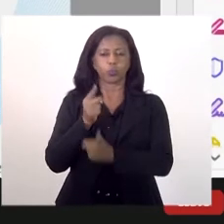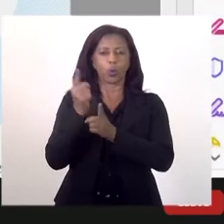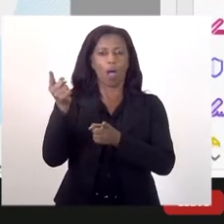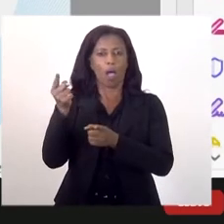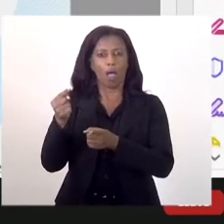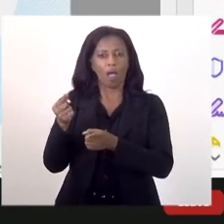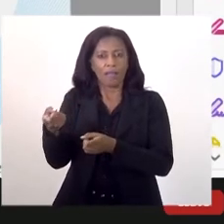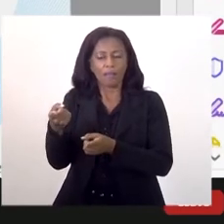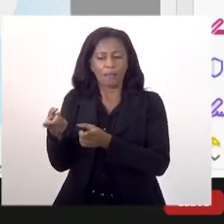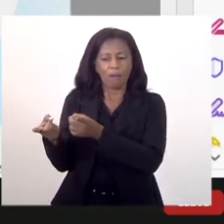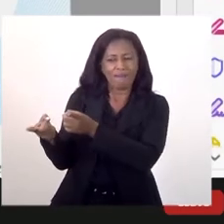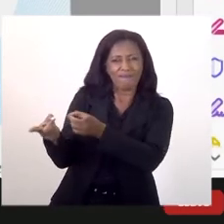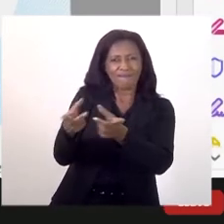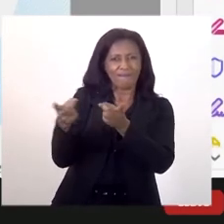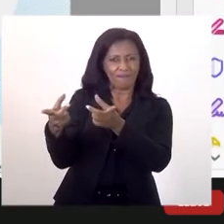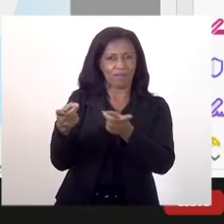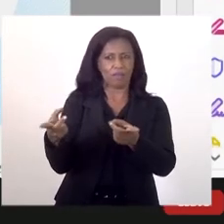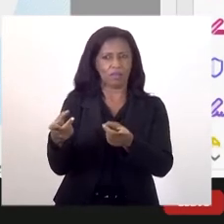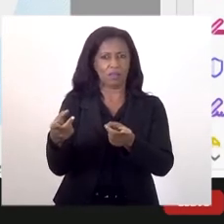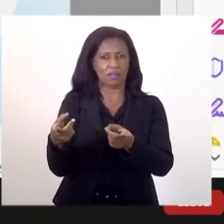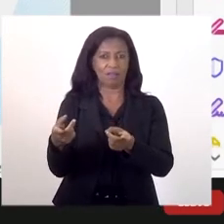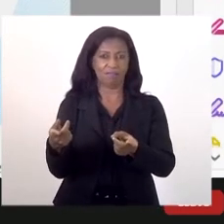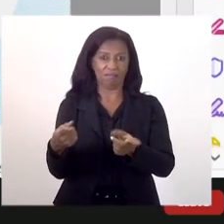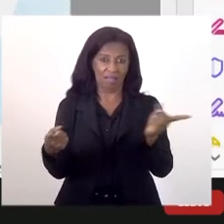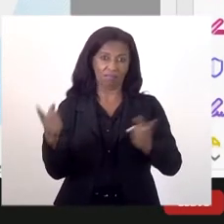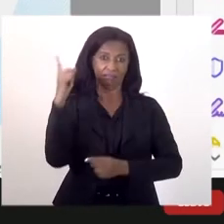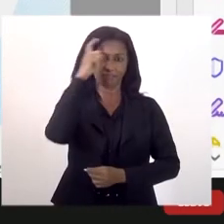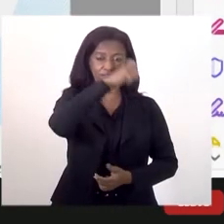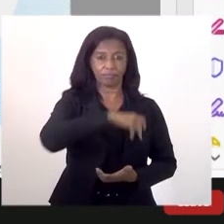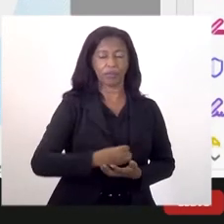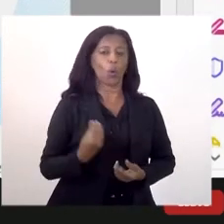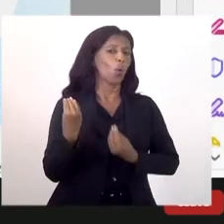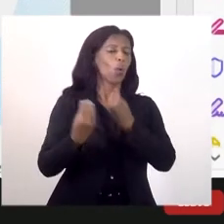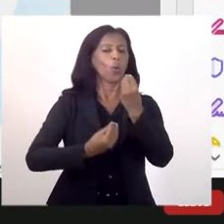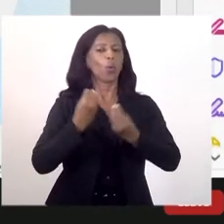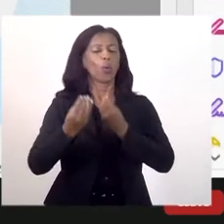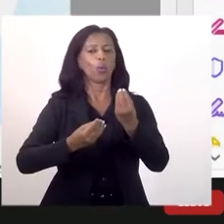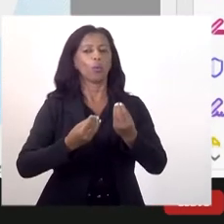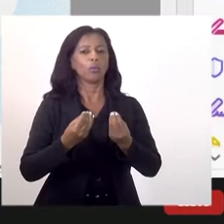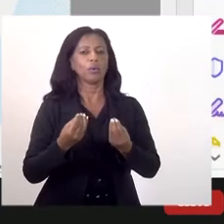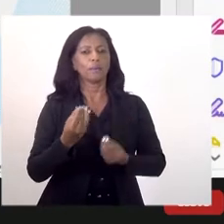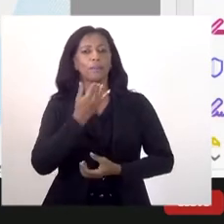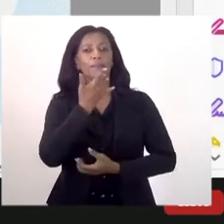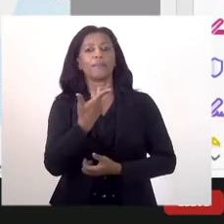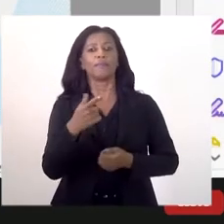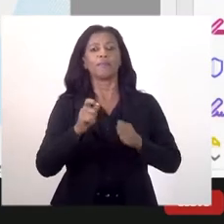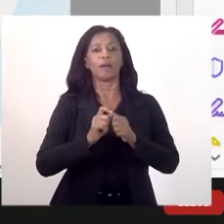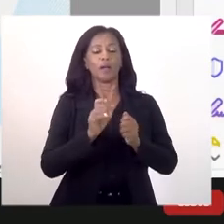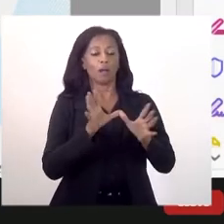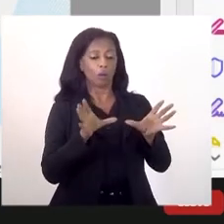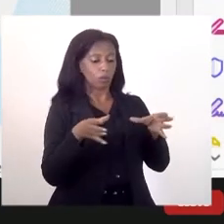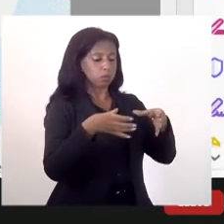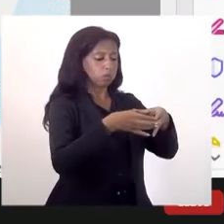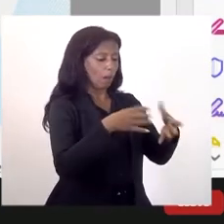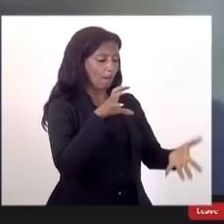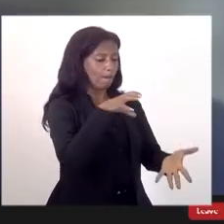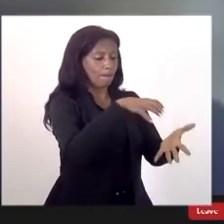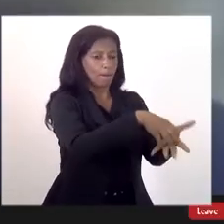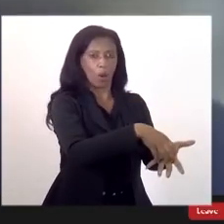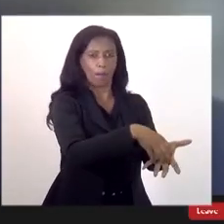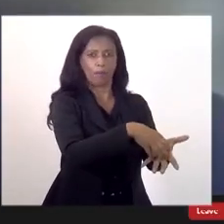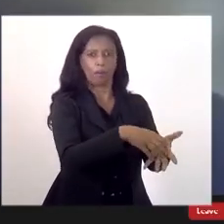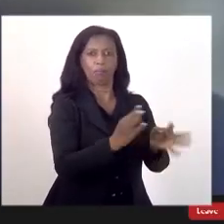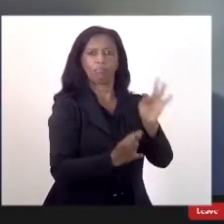produto vender para vários. Então, isso é uma coisa muito crítica. como que a gente sugere que faça isso? Através de um centro de aceleração de tecnologias